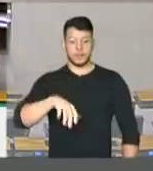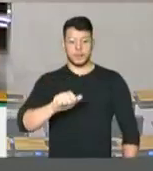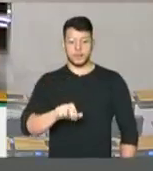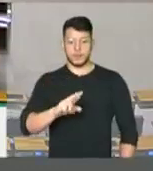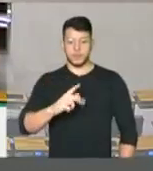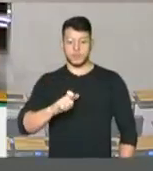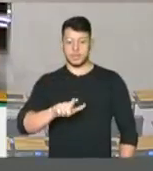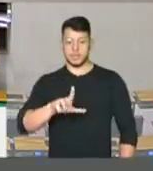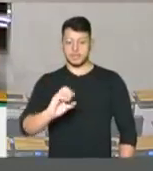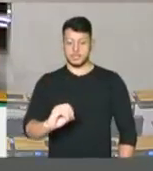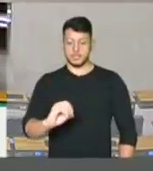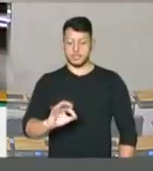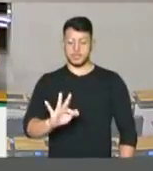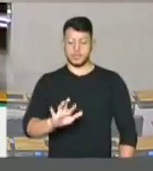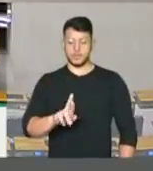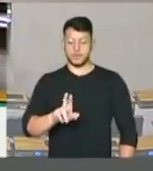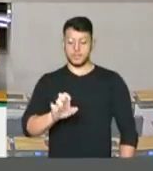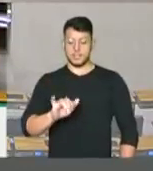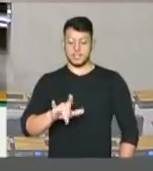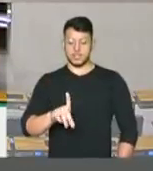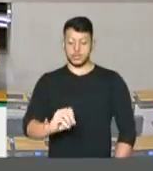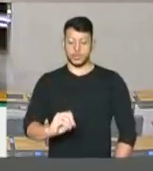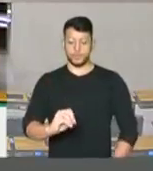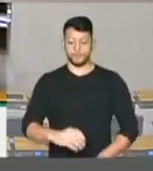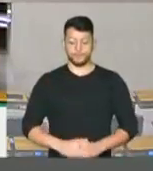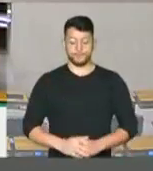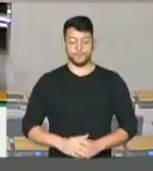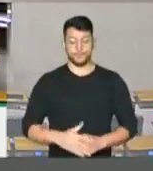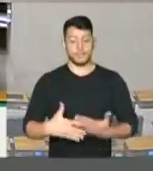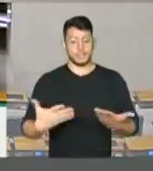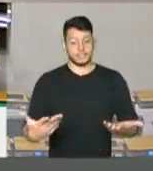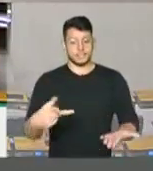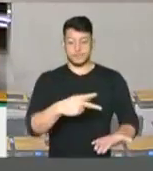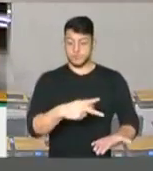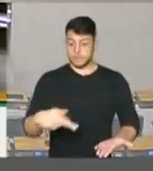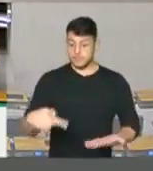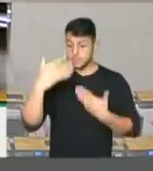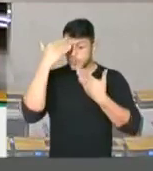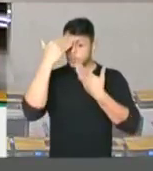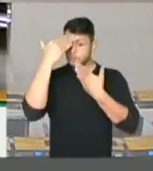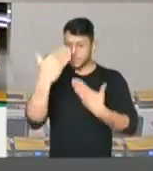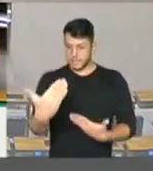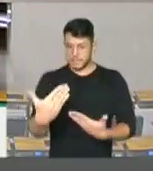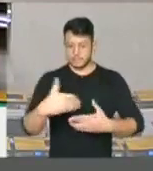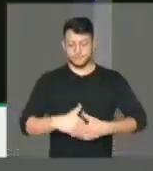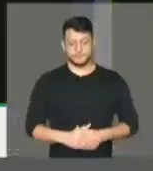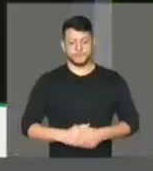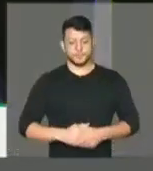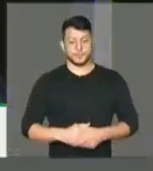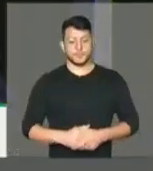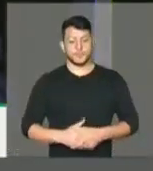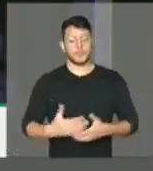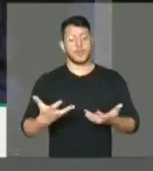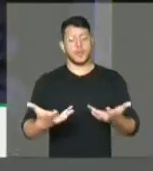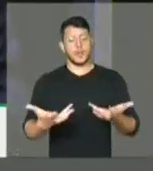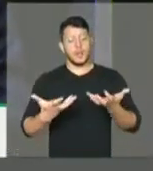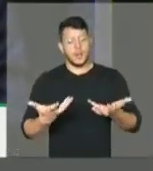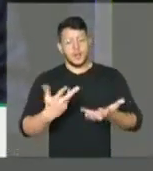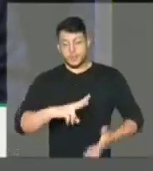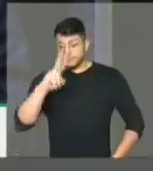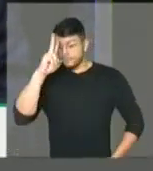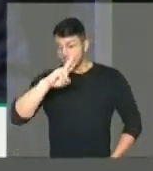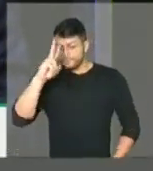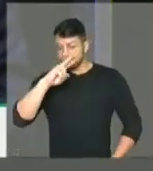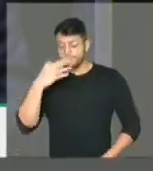minutos. Obrigado presidente, senhoras e senhores deputados, queria chamar a atenção desse plenário para um tema que